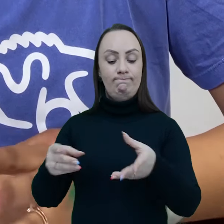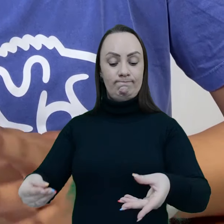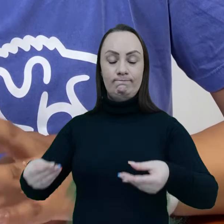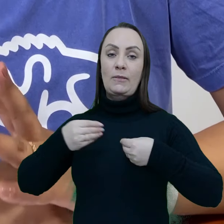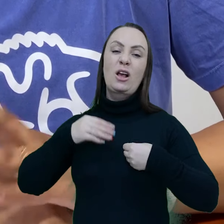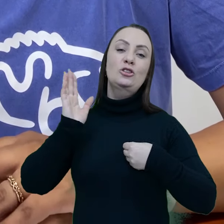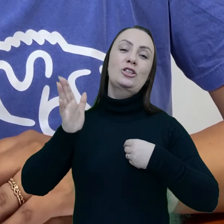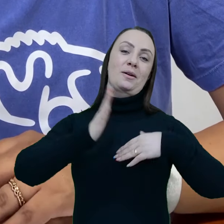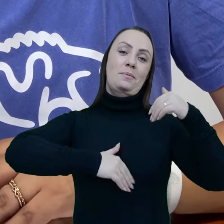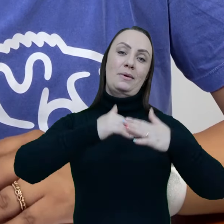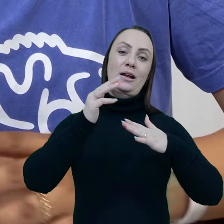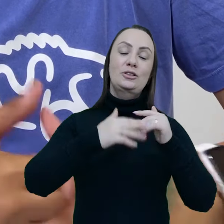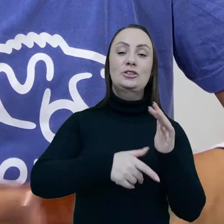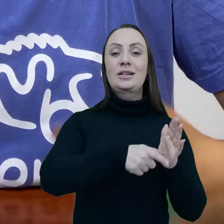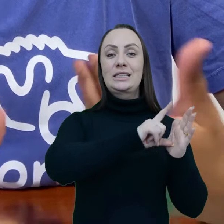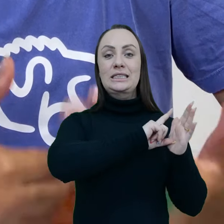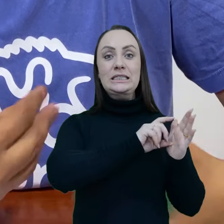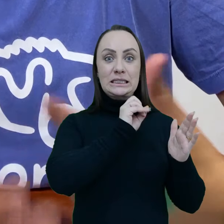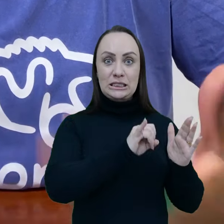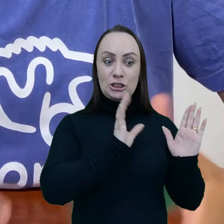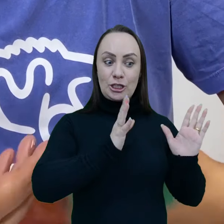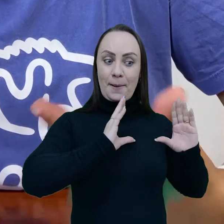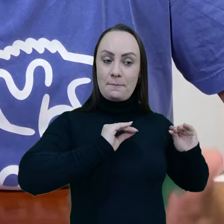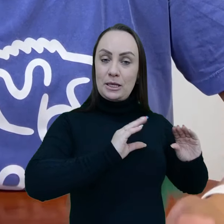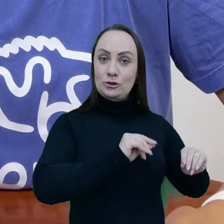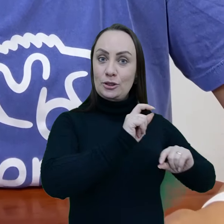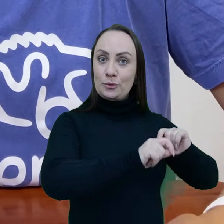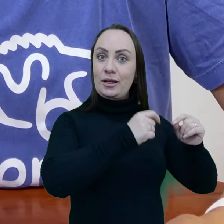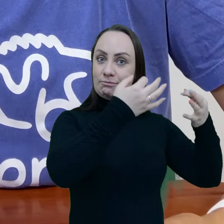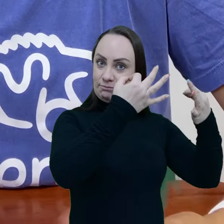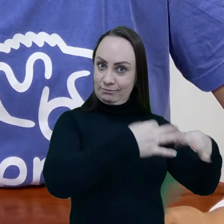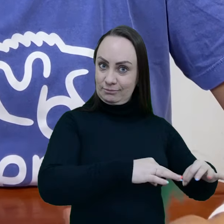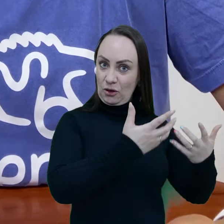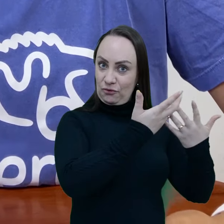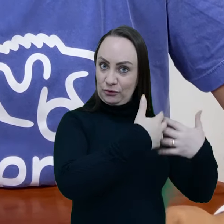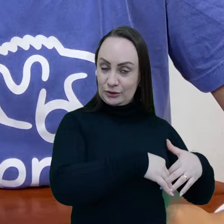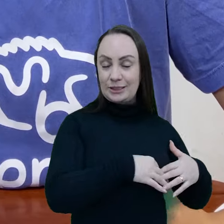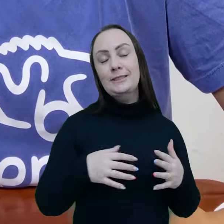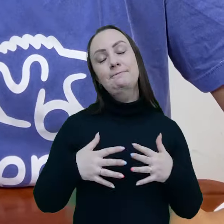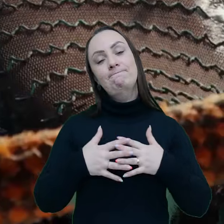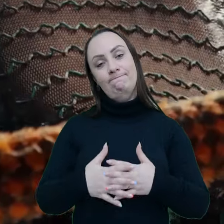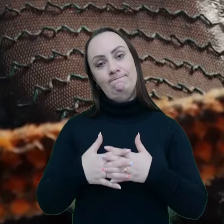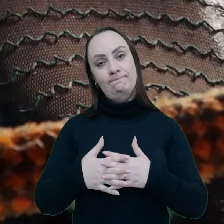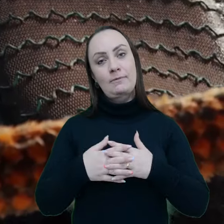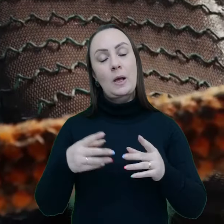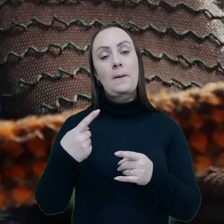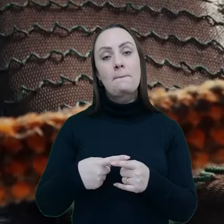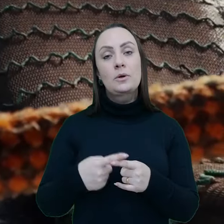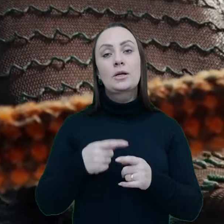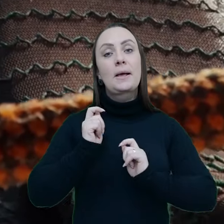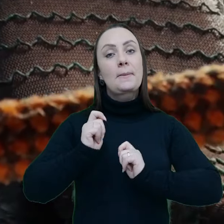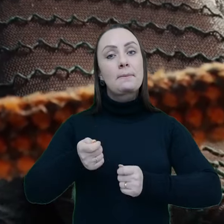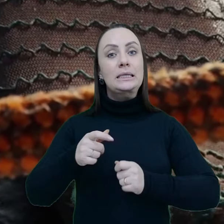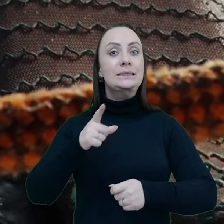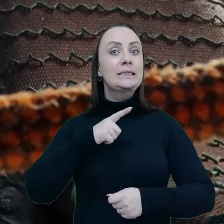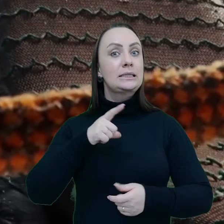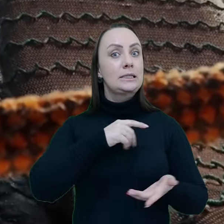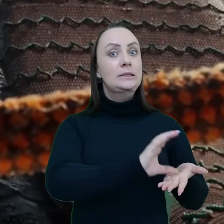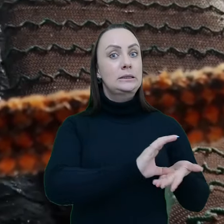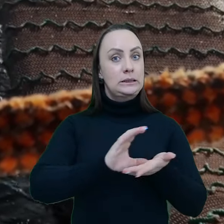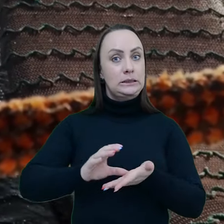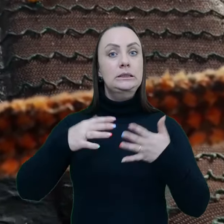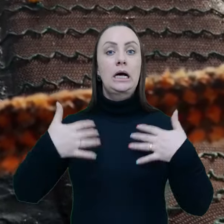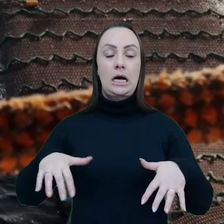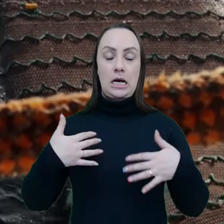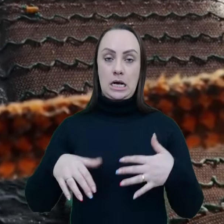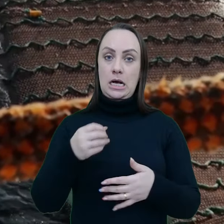que colocam em xeque, muitas das vezes, a prática que eles tradicionalmente já vêm exercendo. Então, mexer naquilo que é tradicional é complicado quando